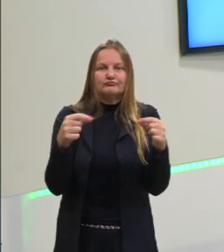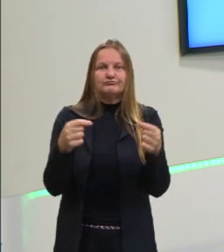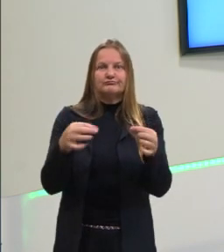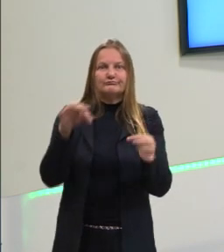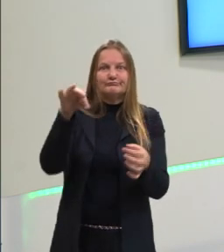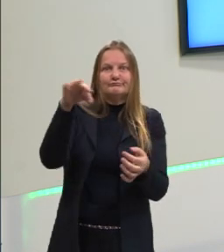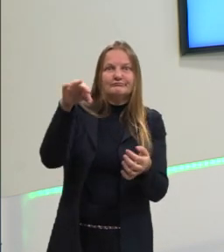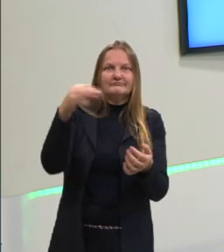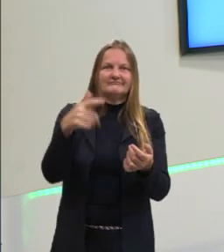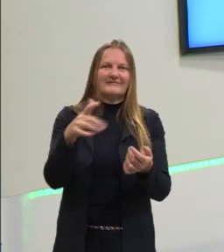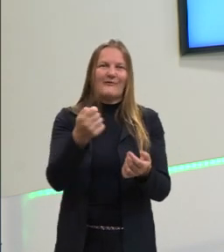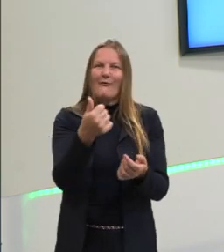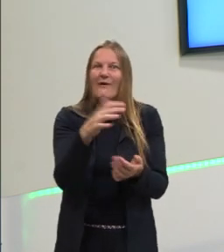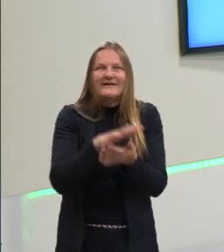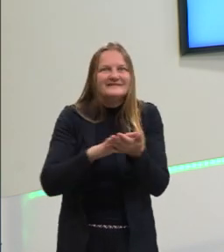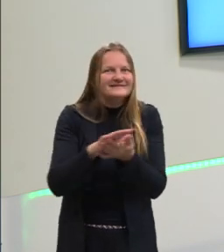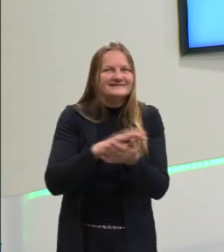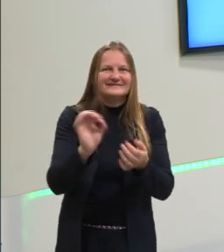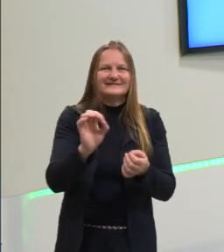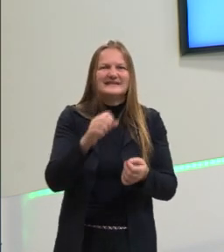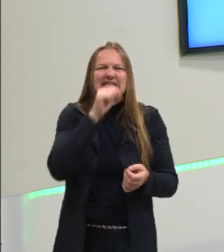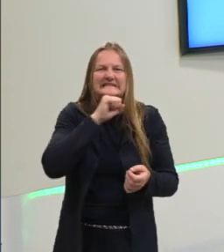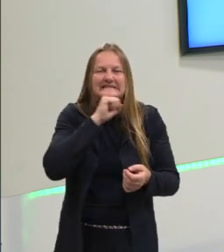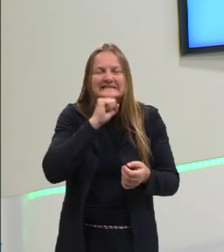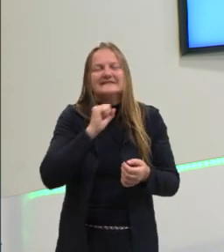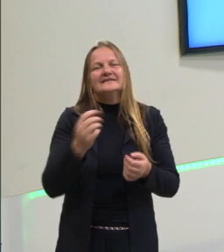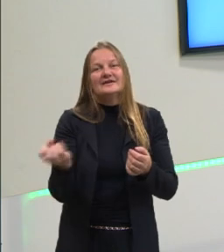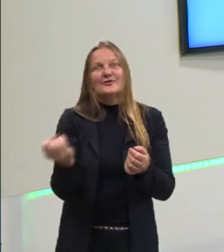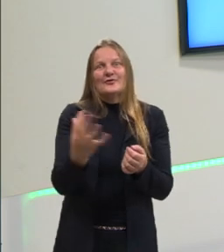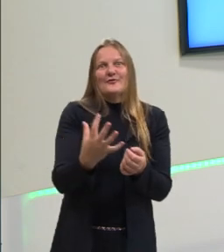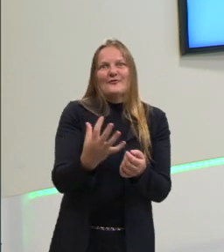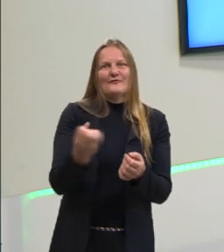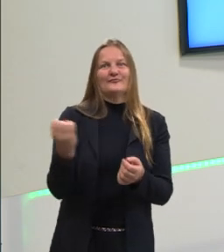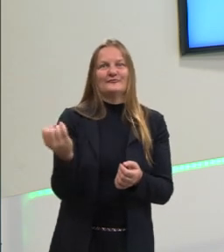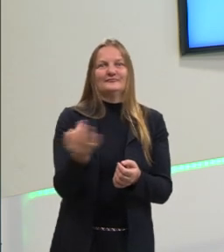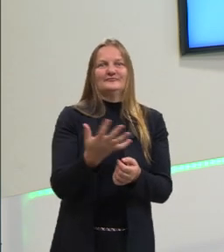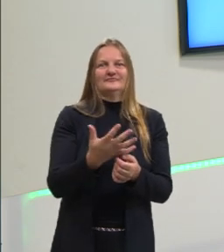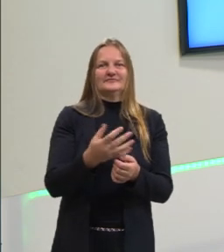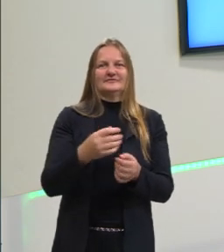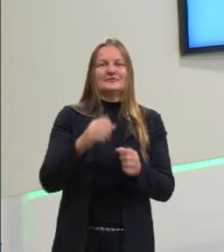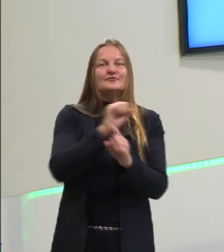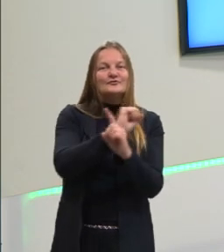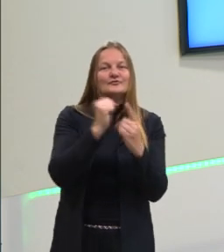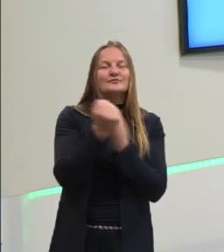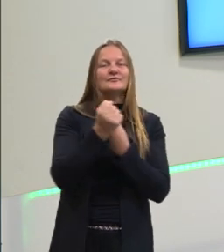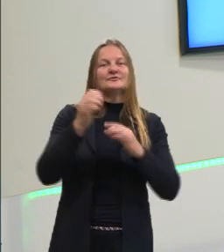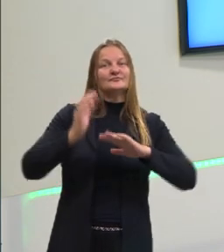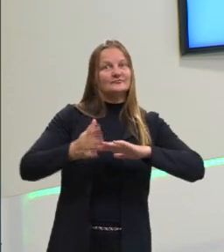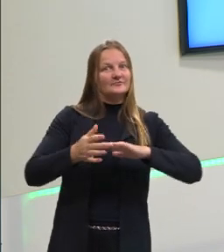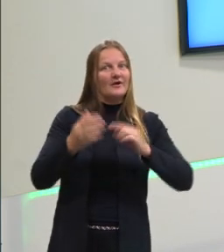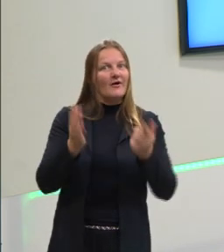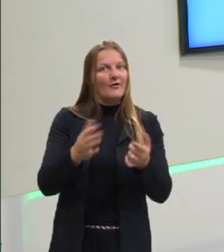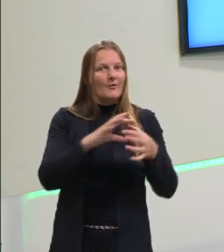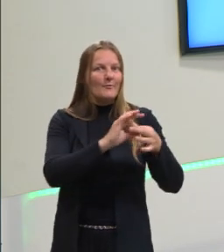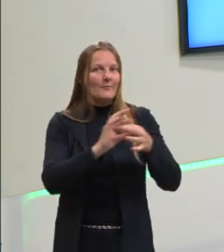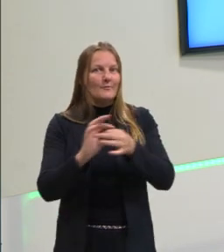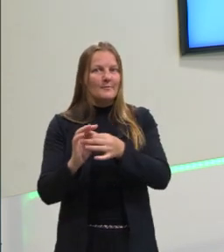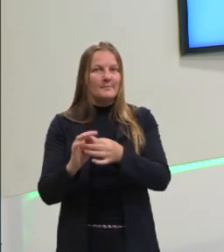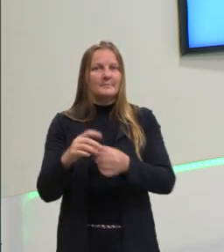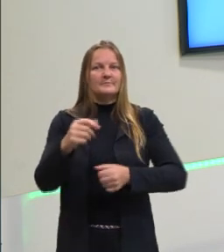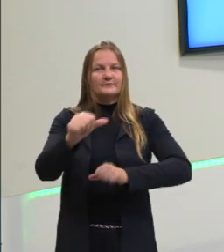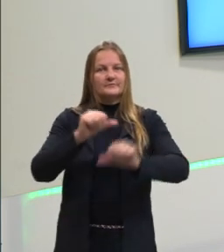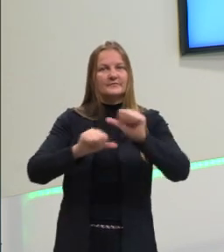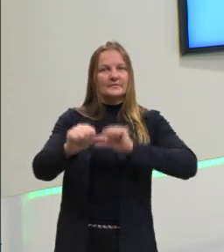importante pensar também que isso já é uma forma que está sendo estabelecida na sociedade atual, onde a questão da